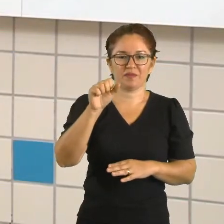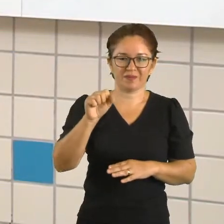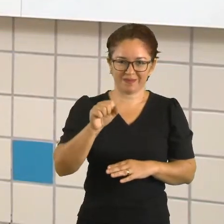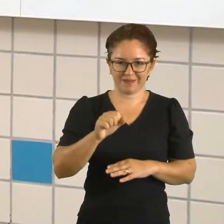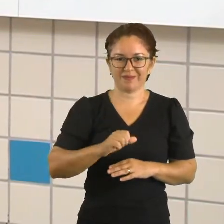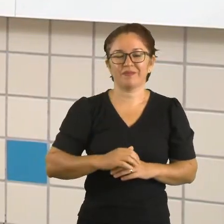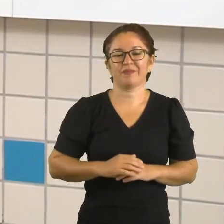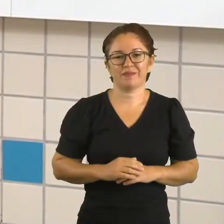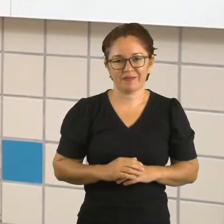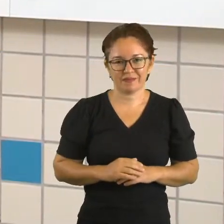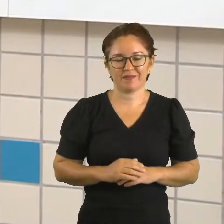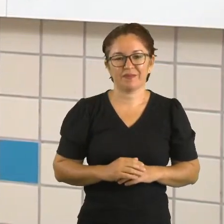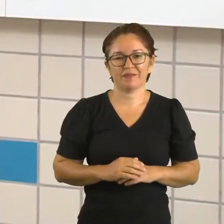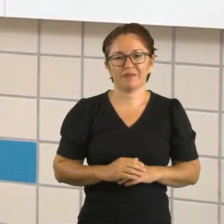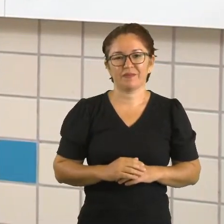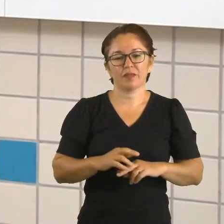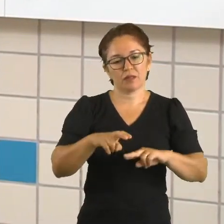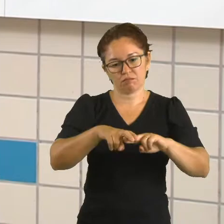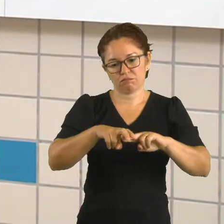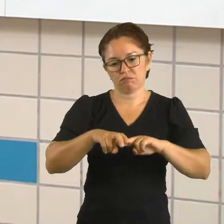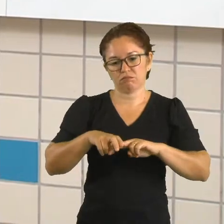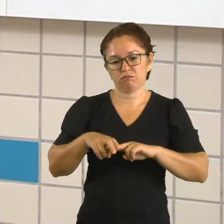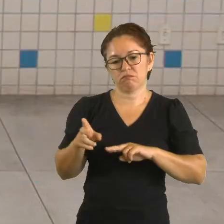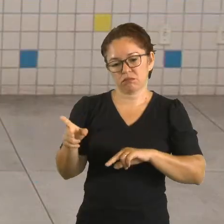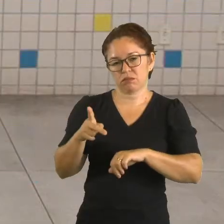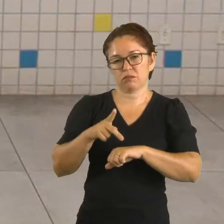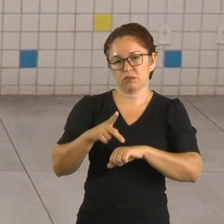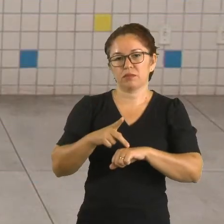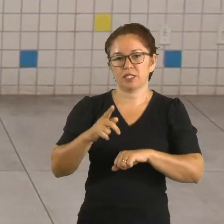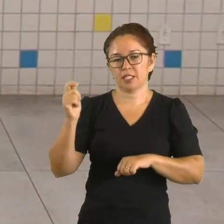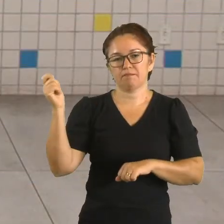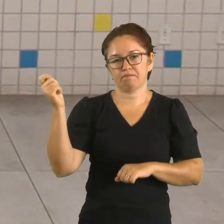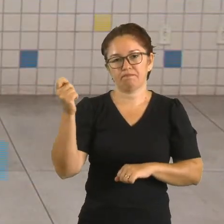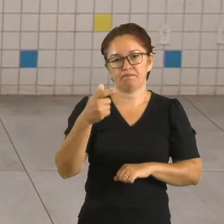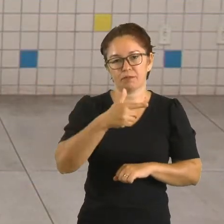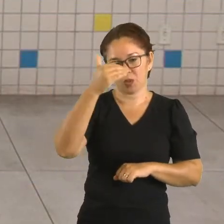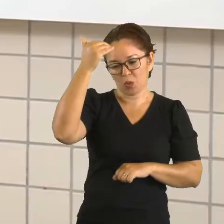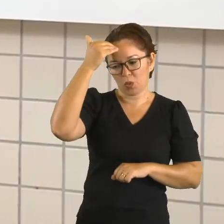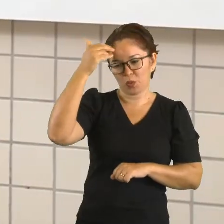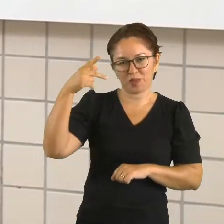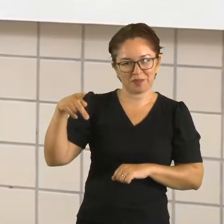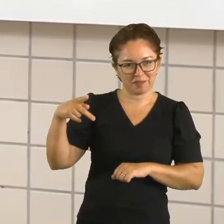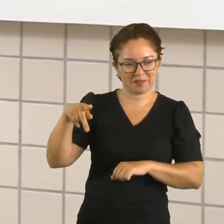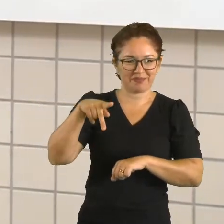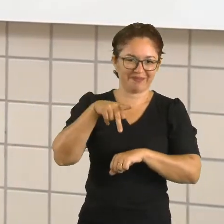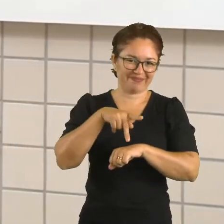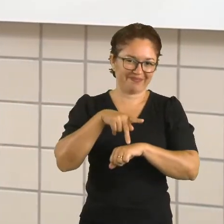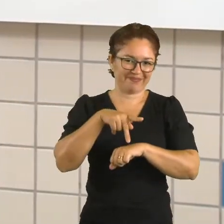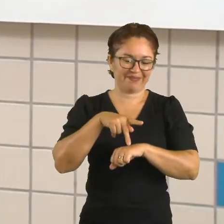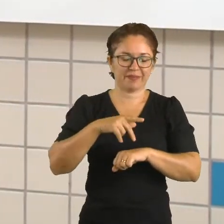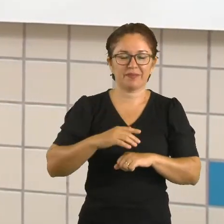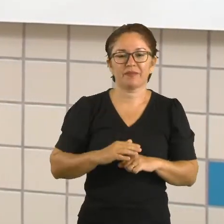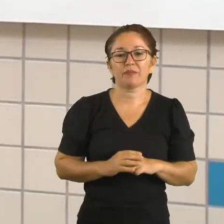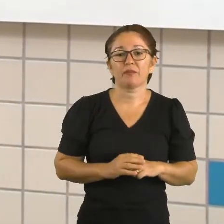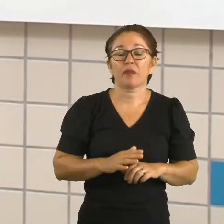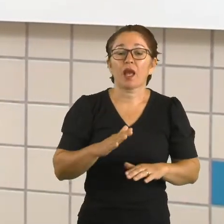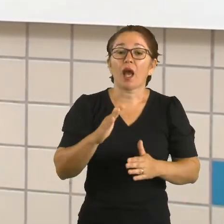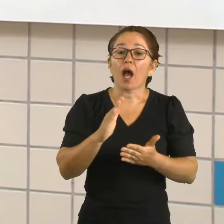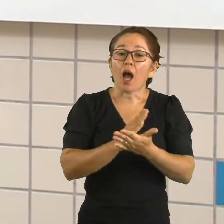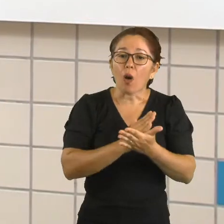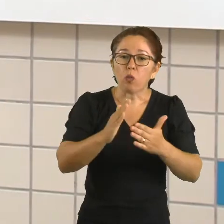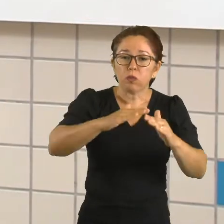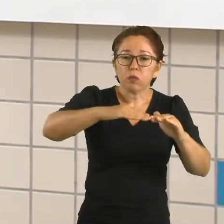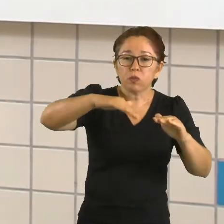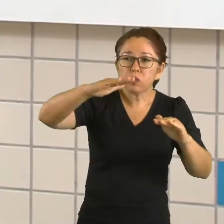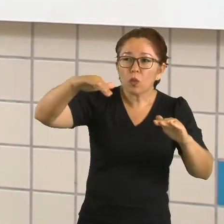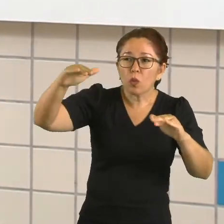provocadas através do meio. O meio seria a pedra no caso, ok? Alguns tipos de ondas a gente não podem observar a olho nu. Como,